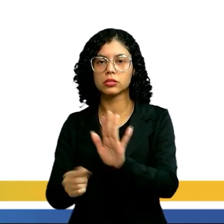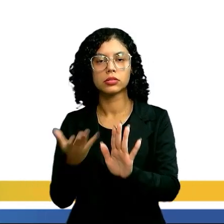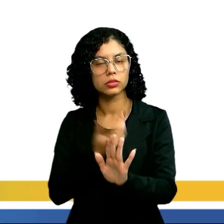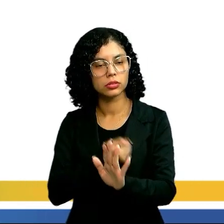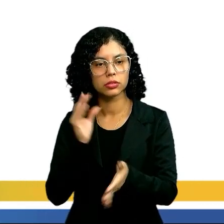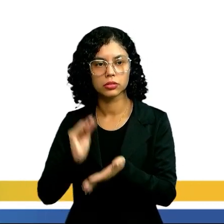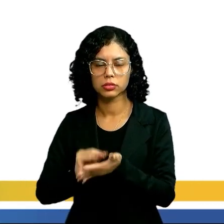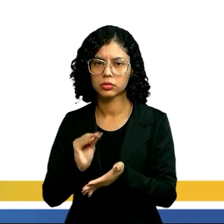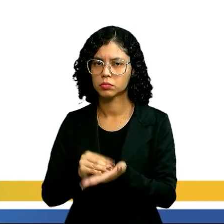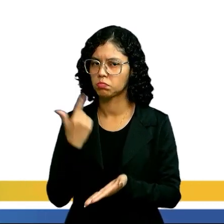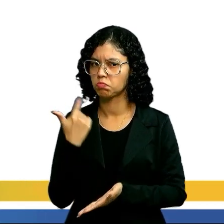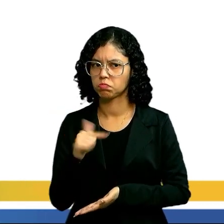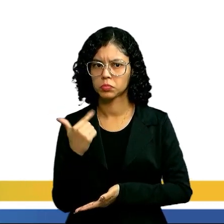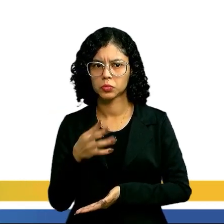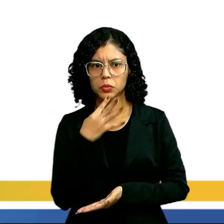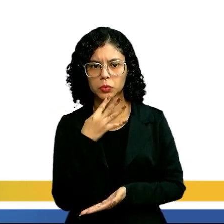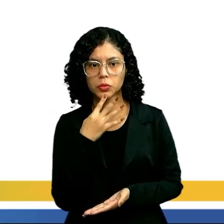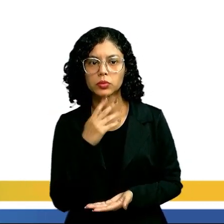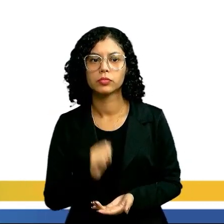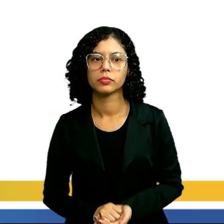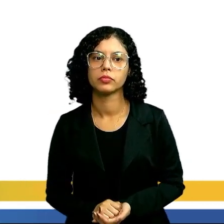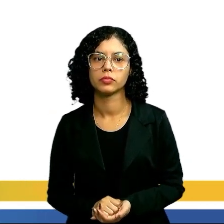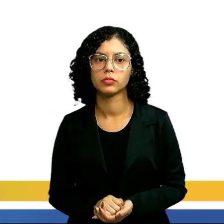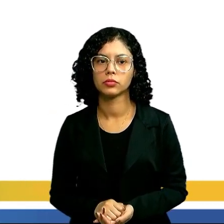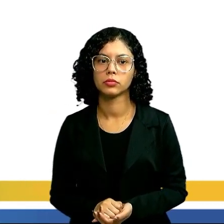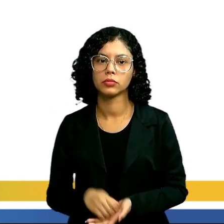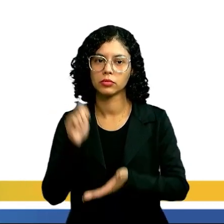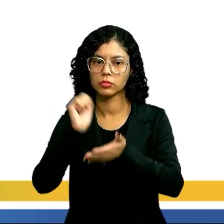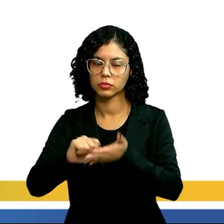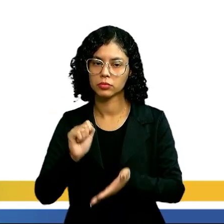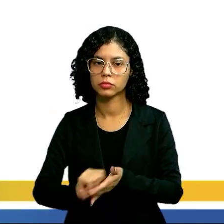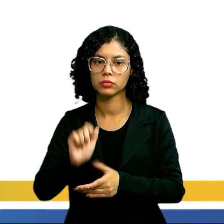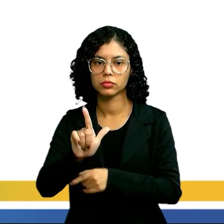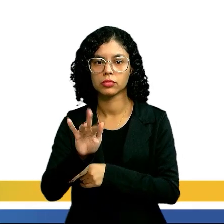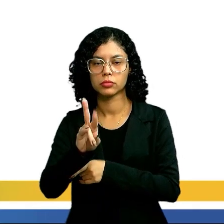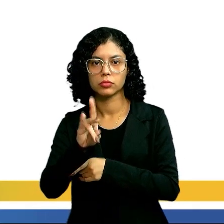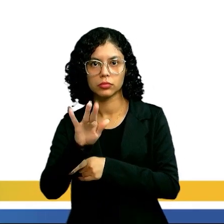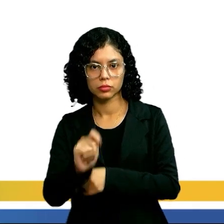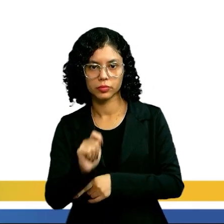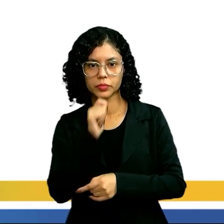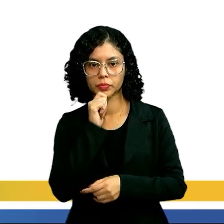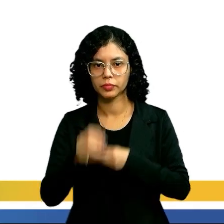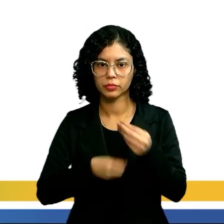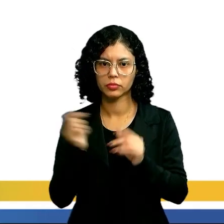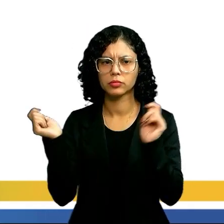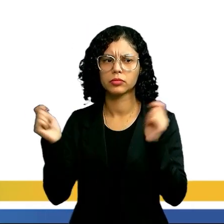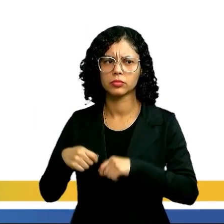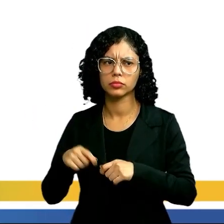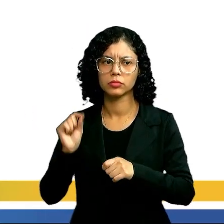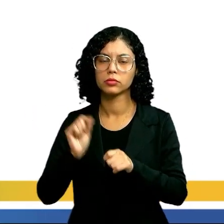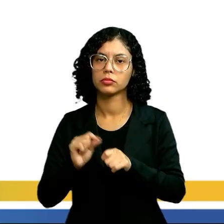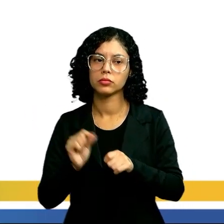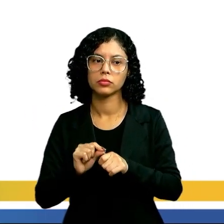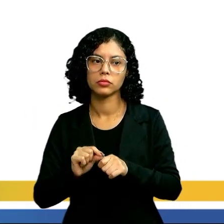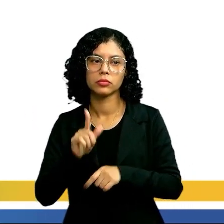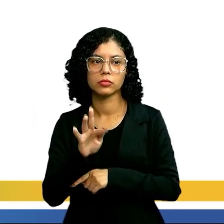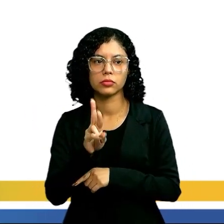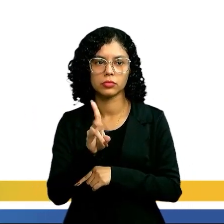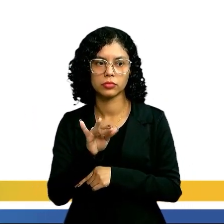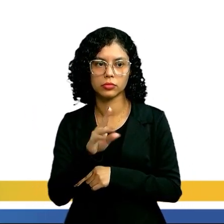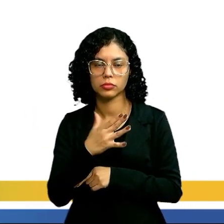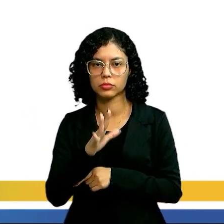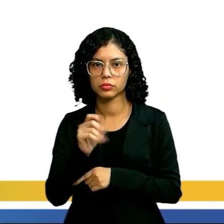com letras que representam números desconhecidos. Com a escrita algébrica, é